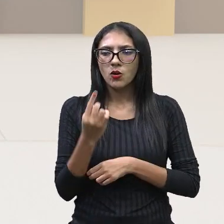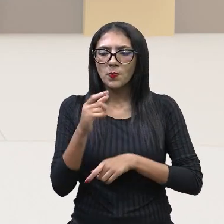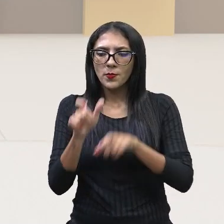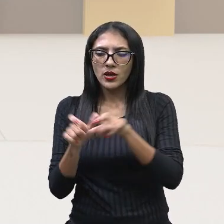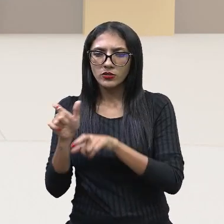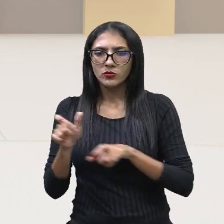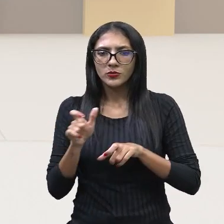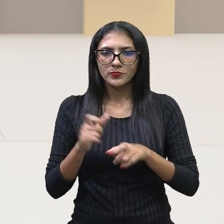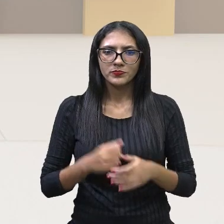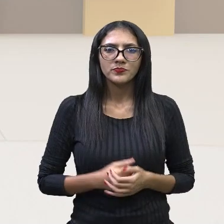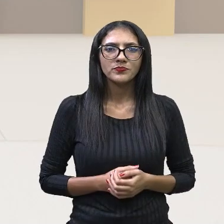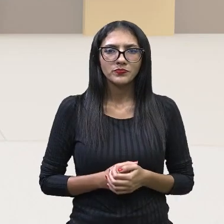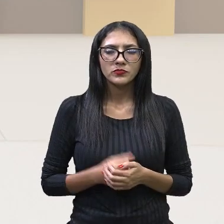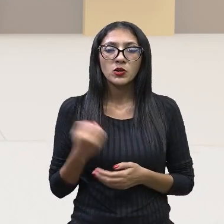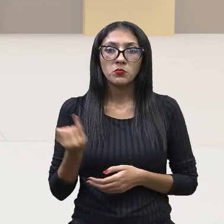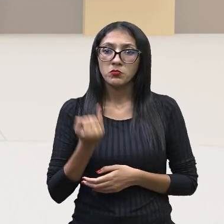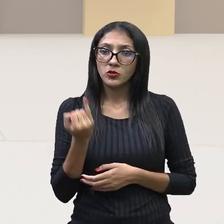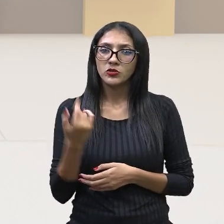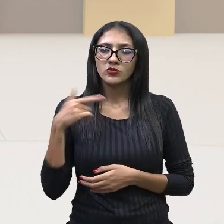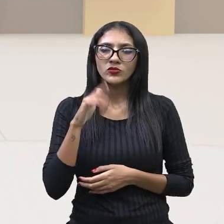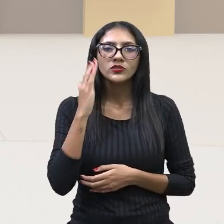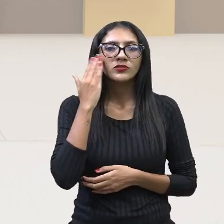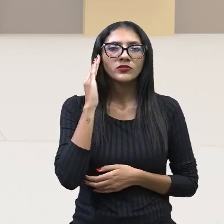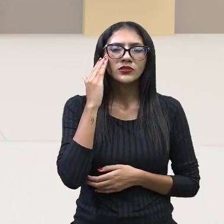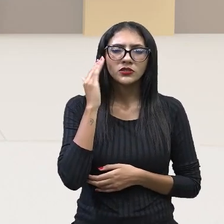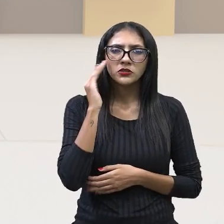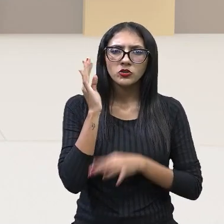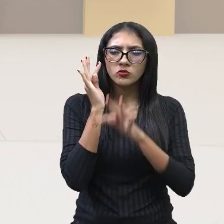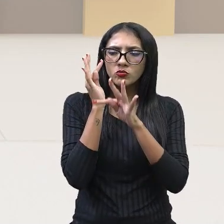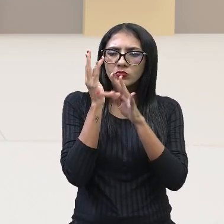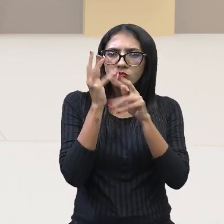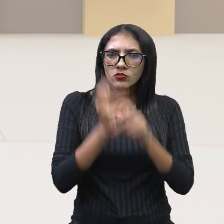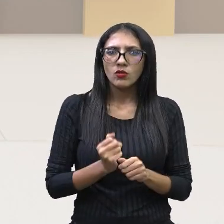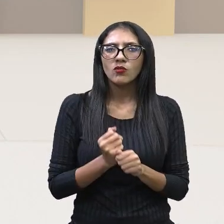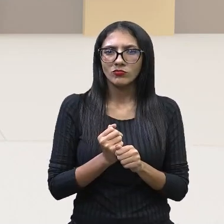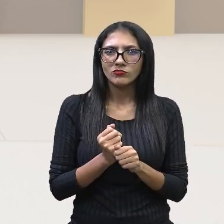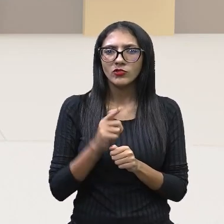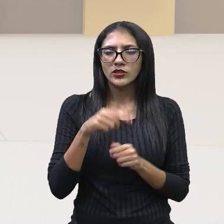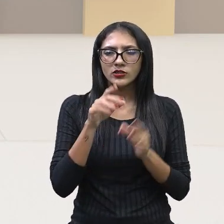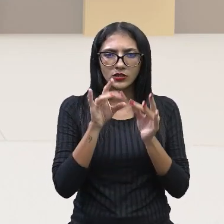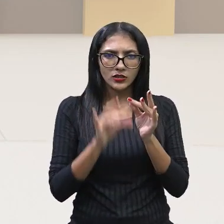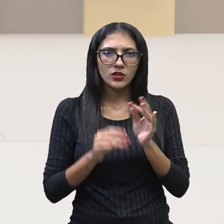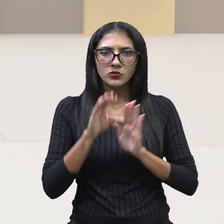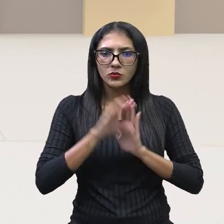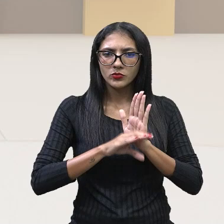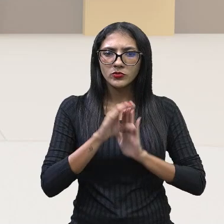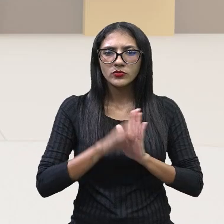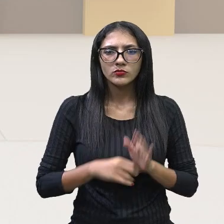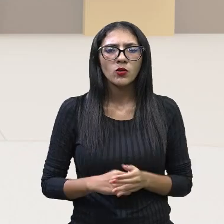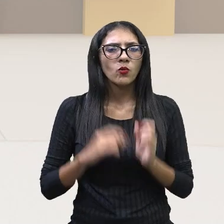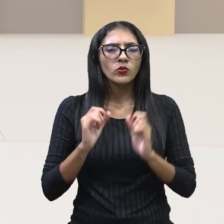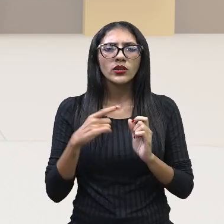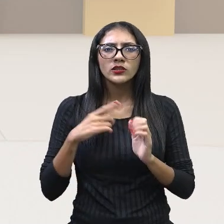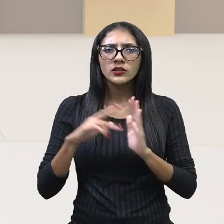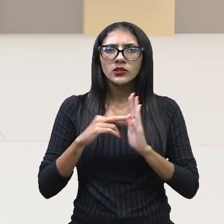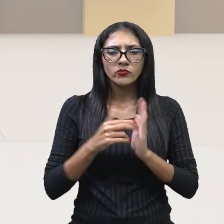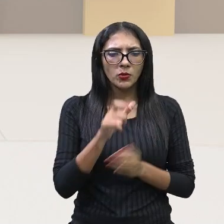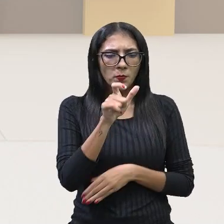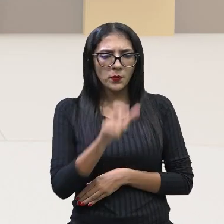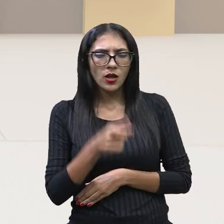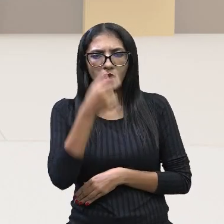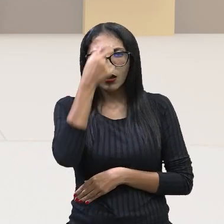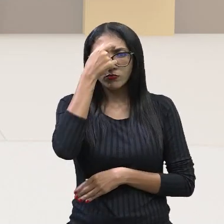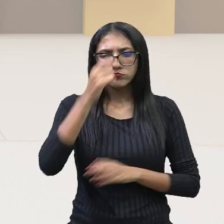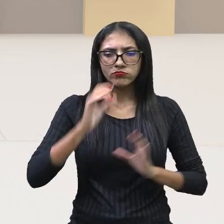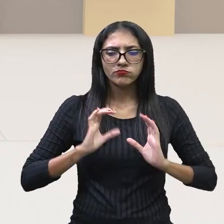importante que vocês entendam, que vocês compreendam isso daí, tá? O que é ser cidadão? Ser cidadão é